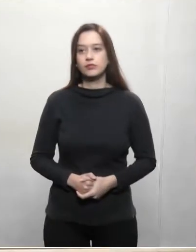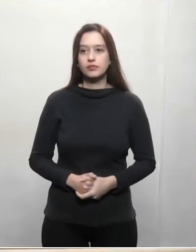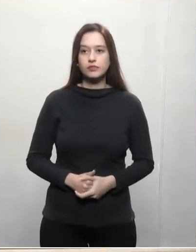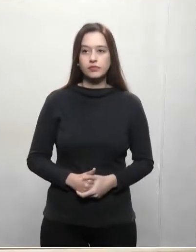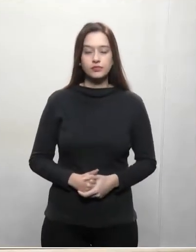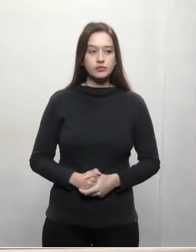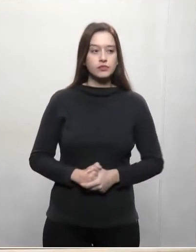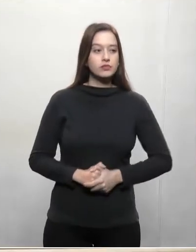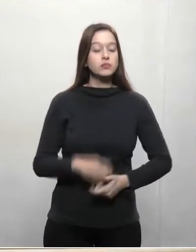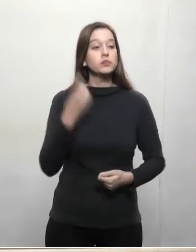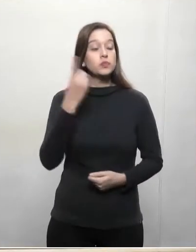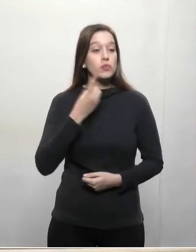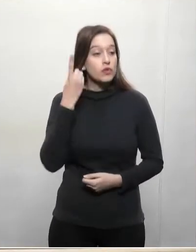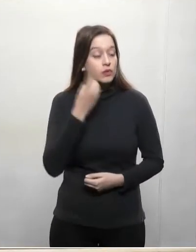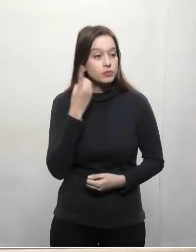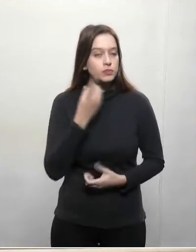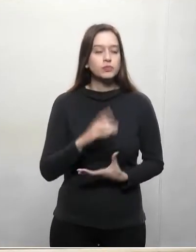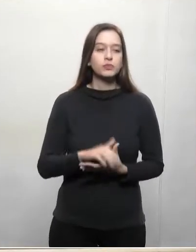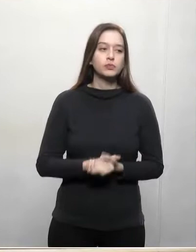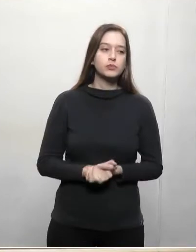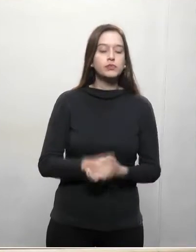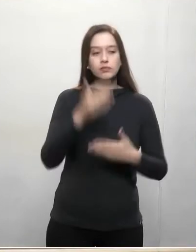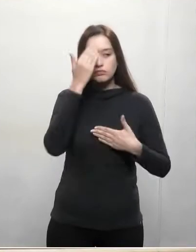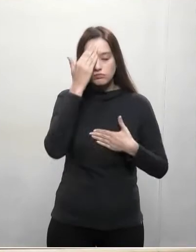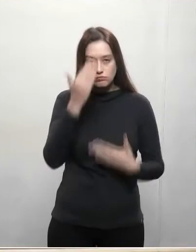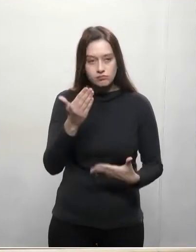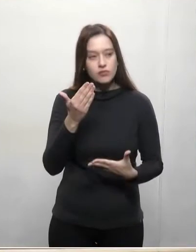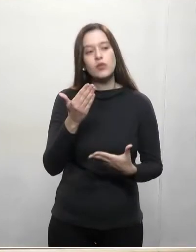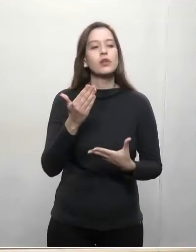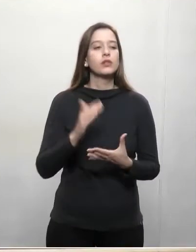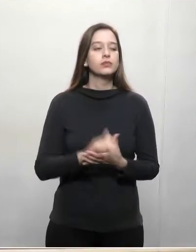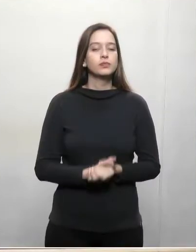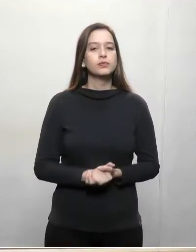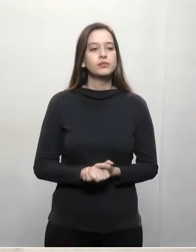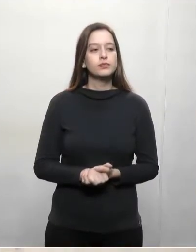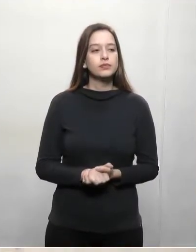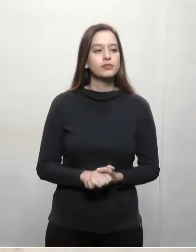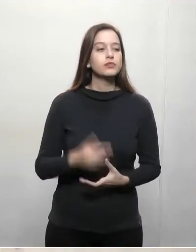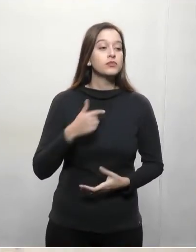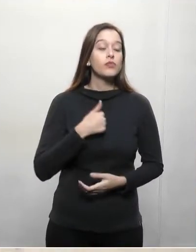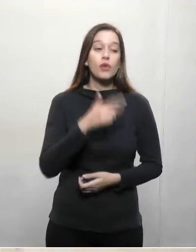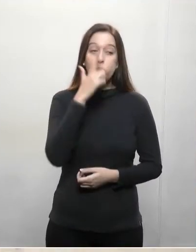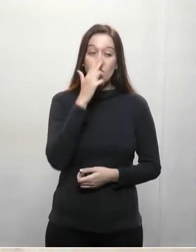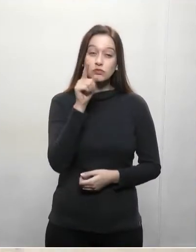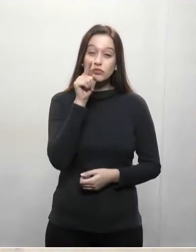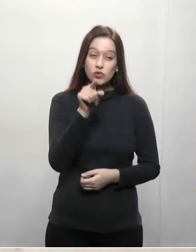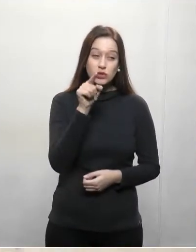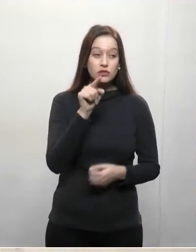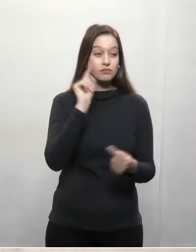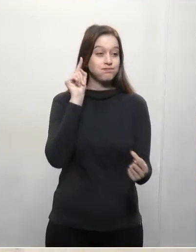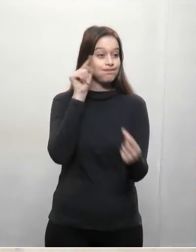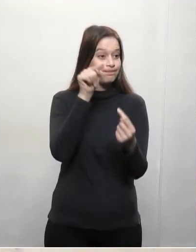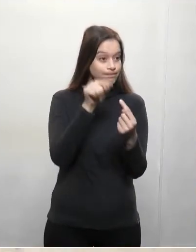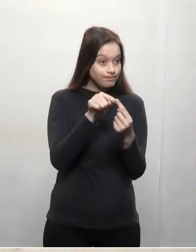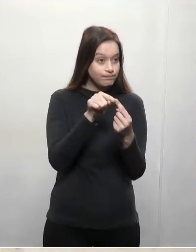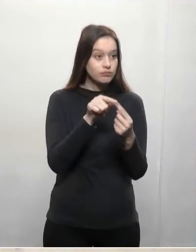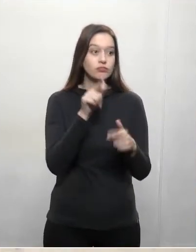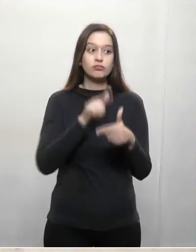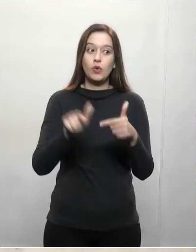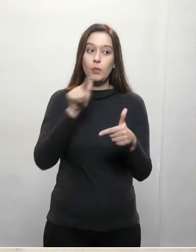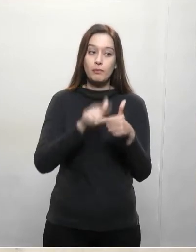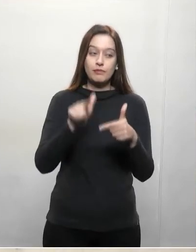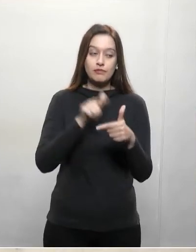Deputado, eu acho que, muito obrigado aí pelas considerações, eu acho que o senhor foi agora direto ao ponto que angustia